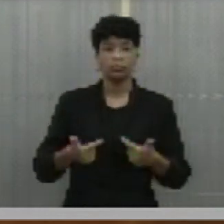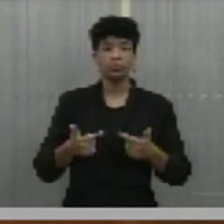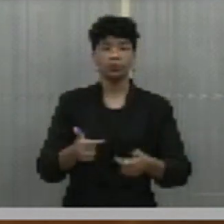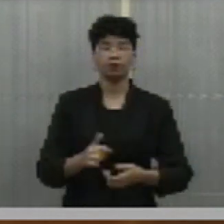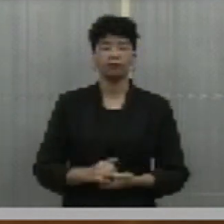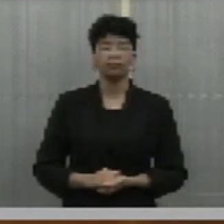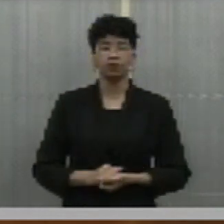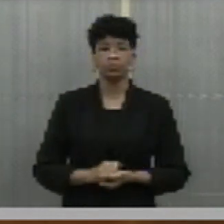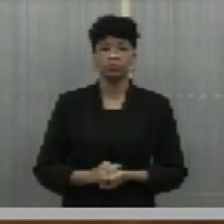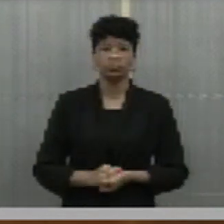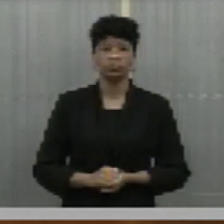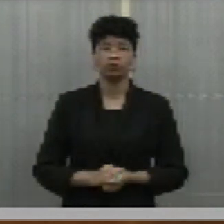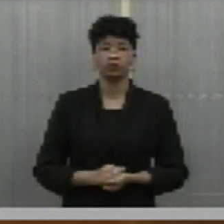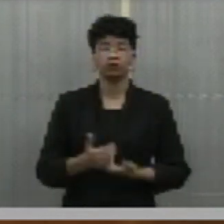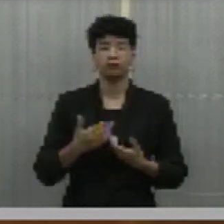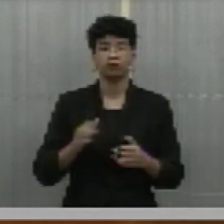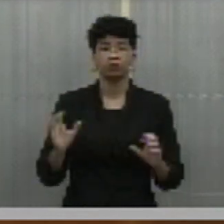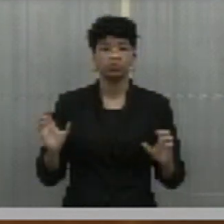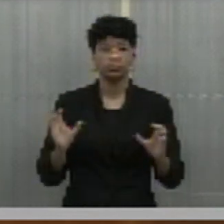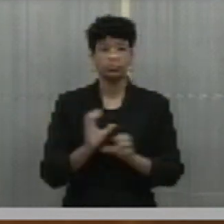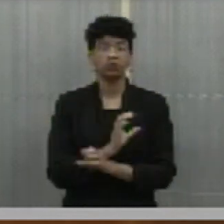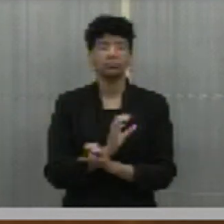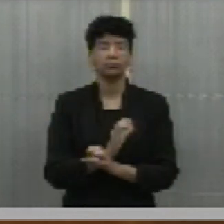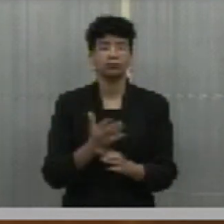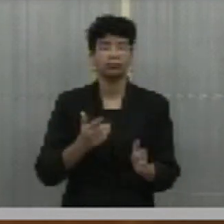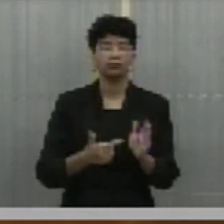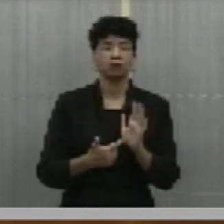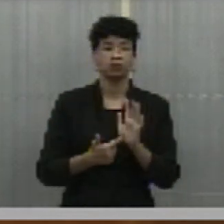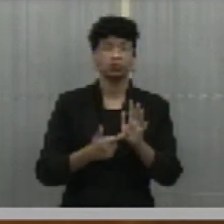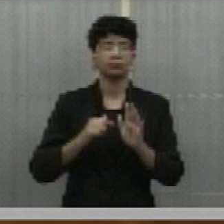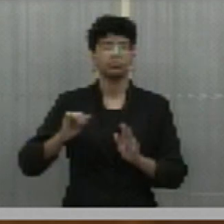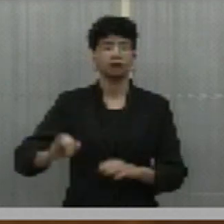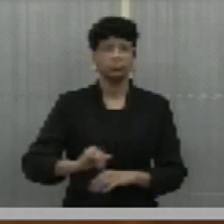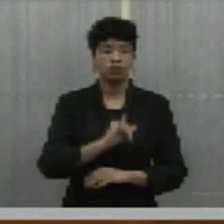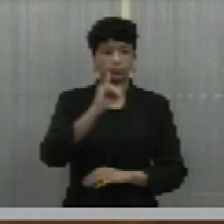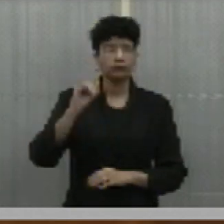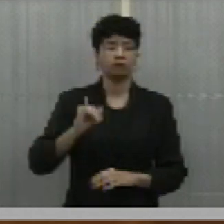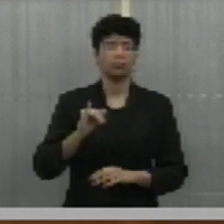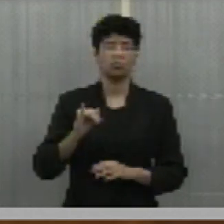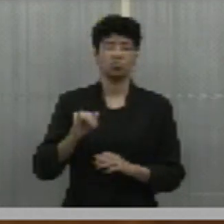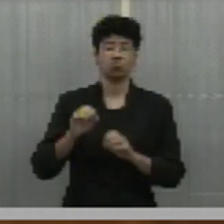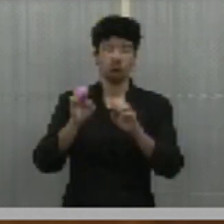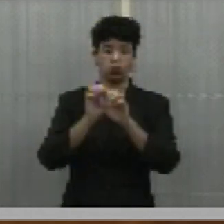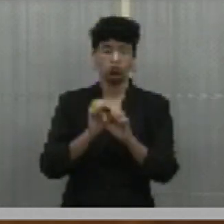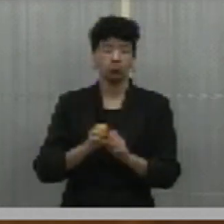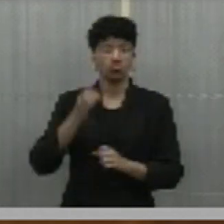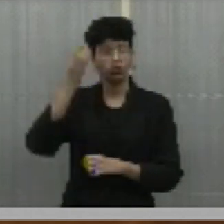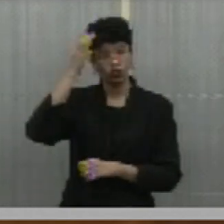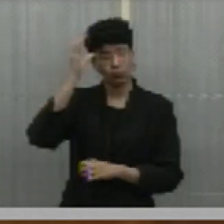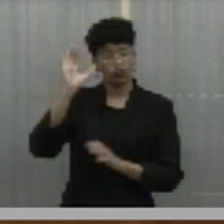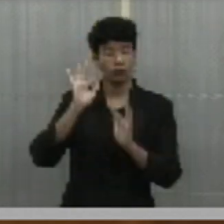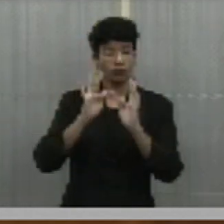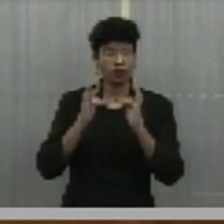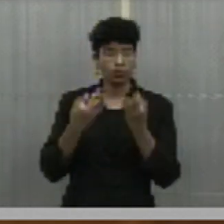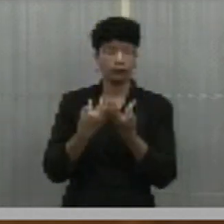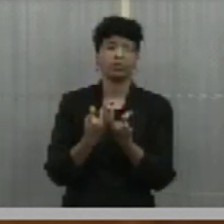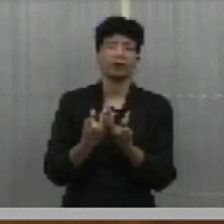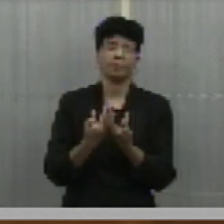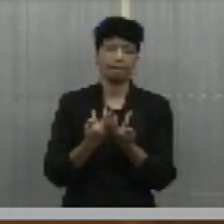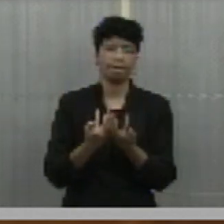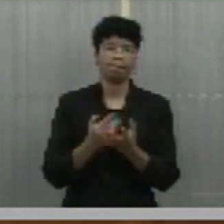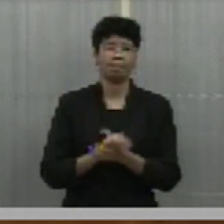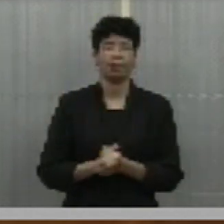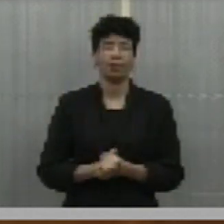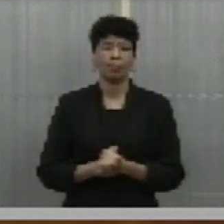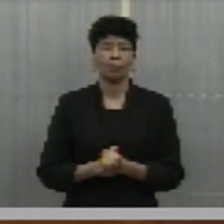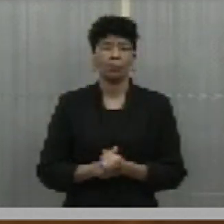Quero encerrar minhas palavras só para registrar a importância da agricultura familiar, porque o